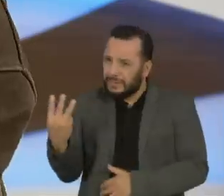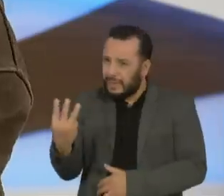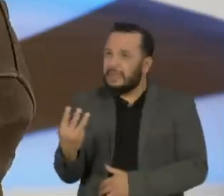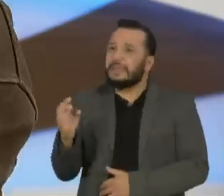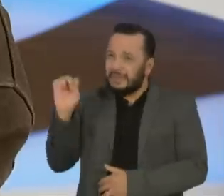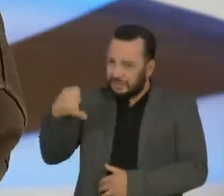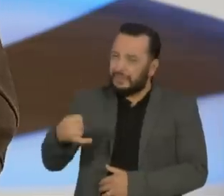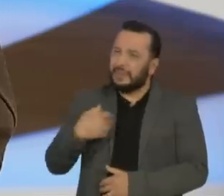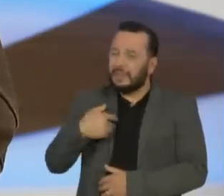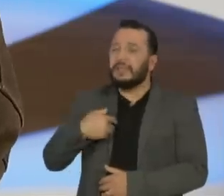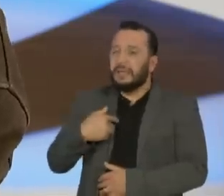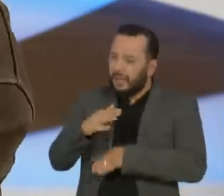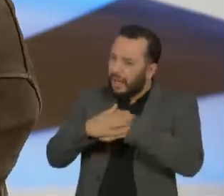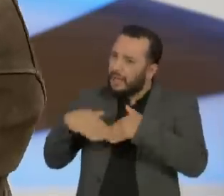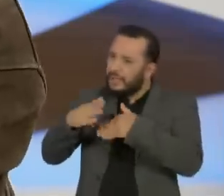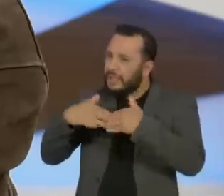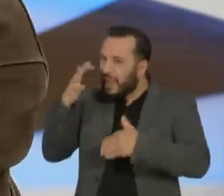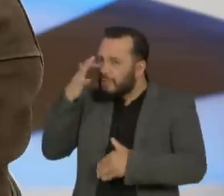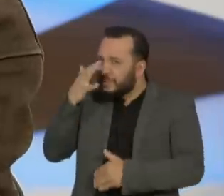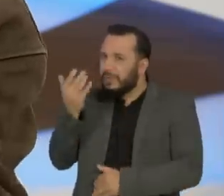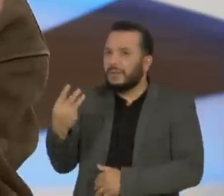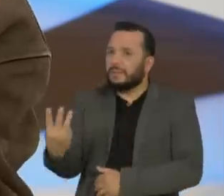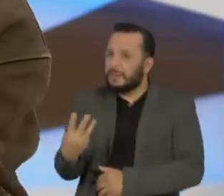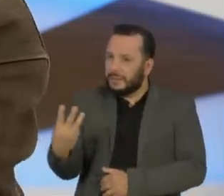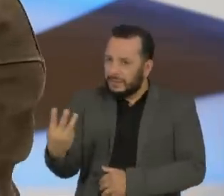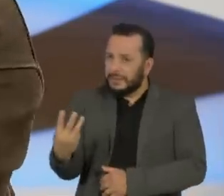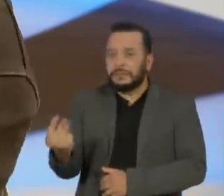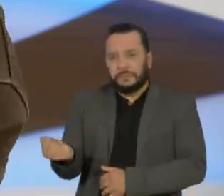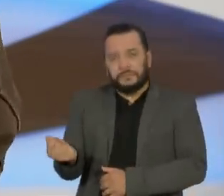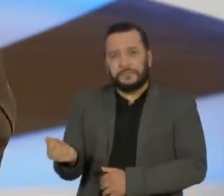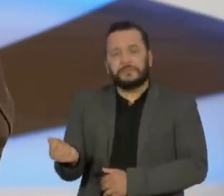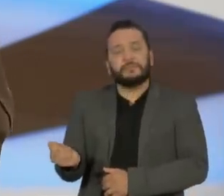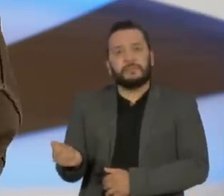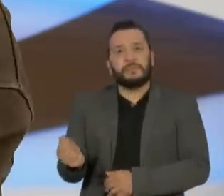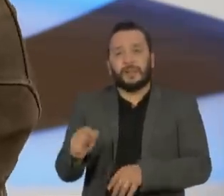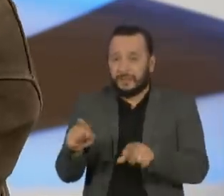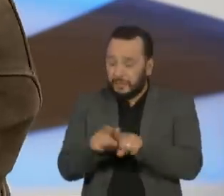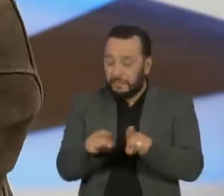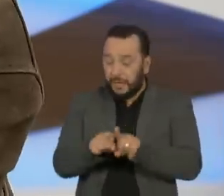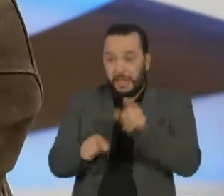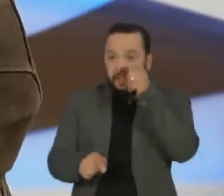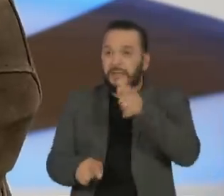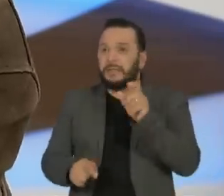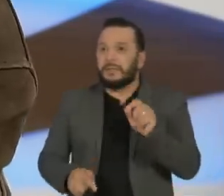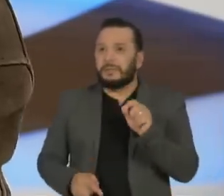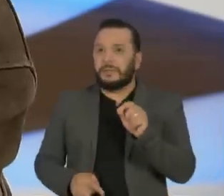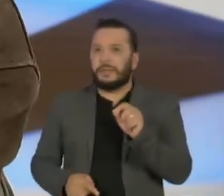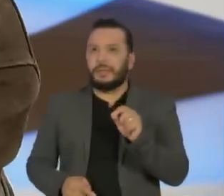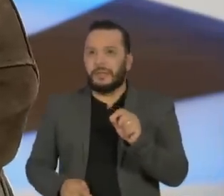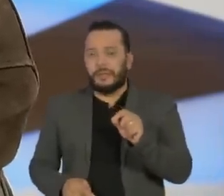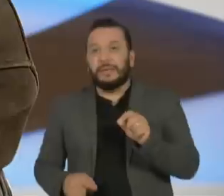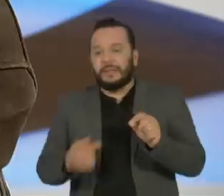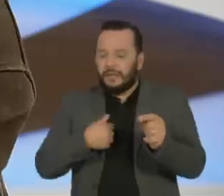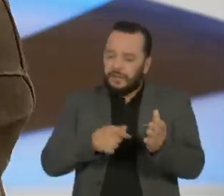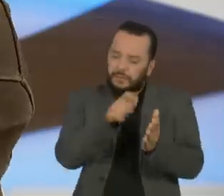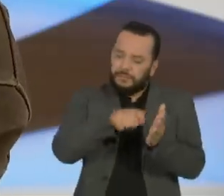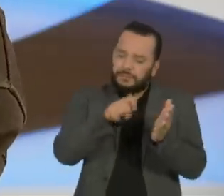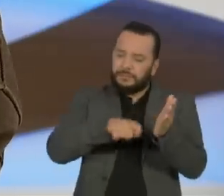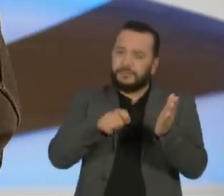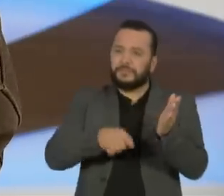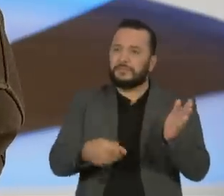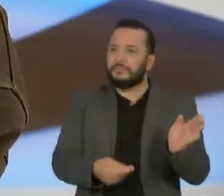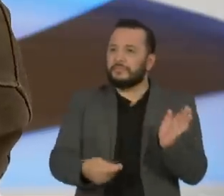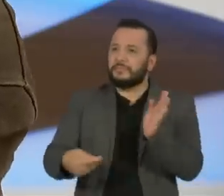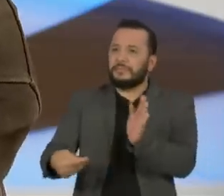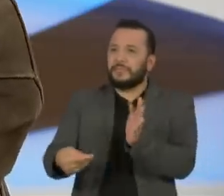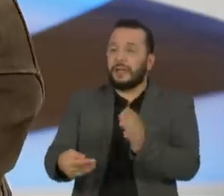afeto e a admiração que eu sinto por eles. E o que é muito interessante verificar, no meu caso, a reação das